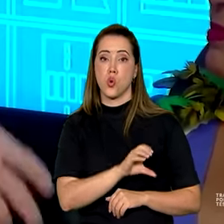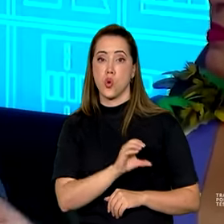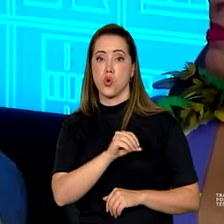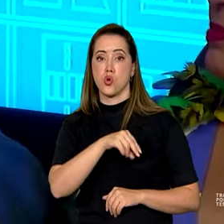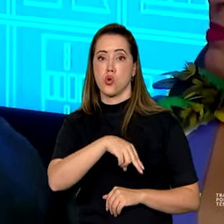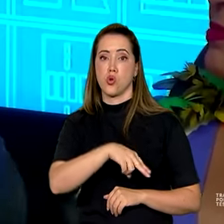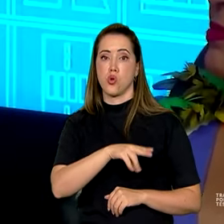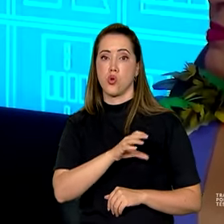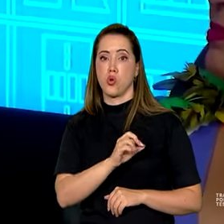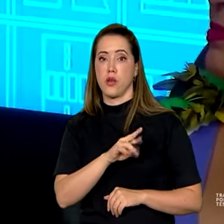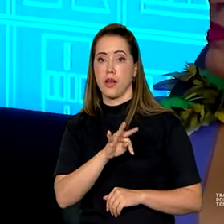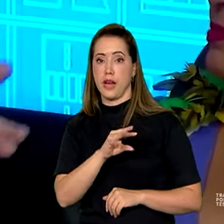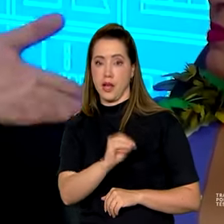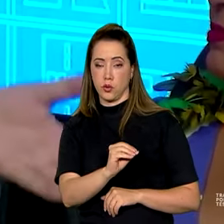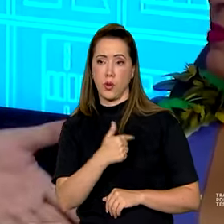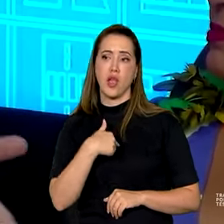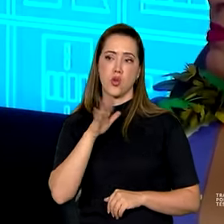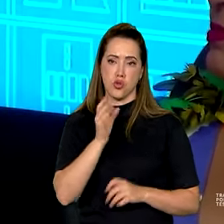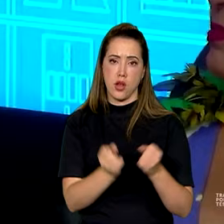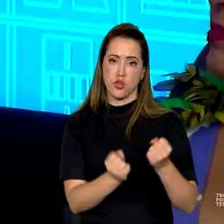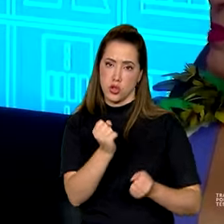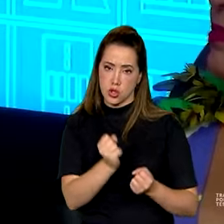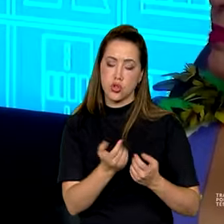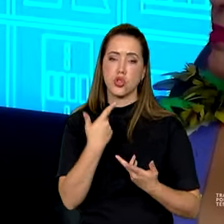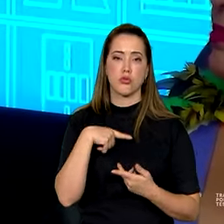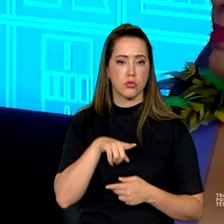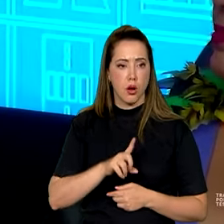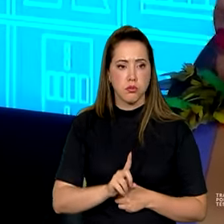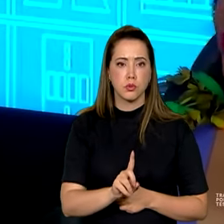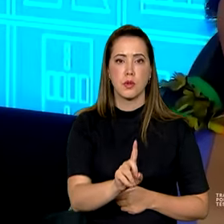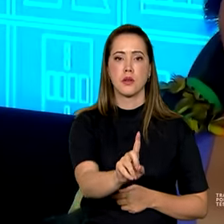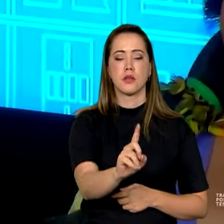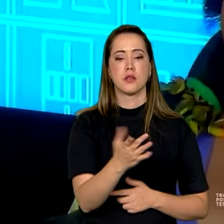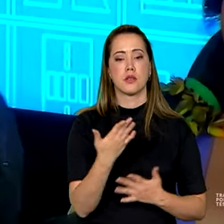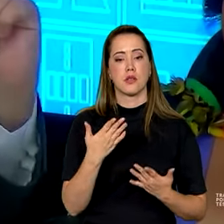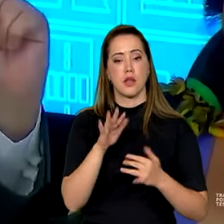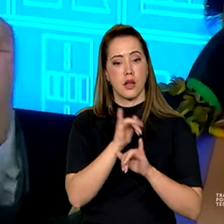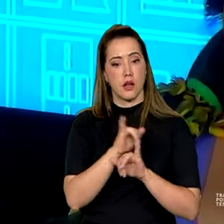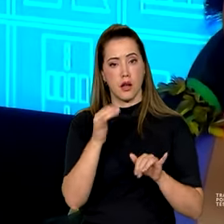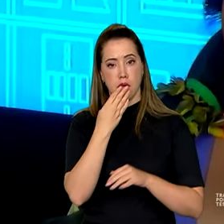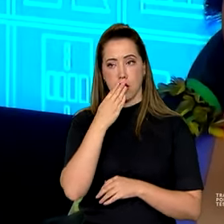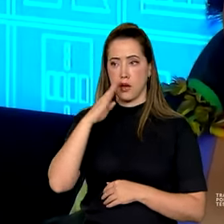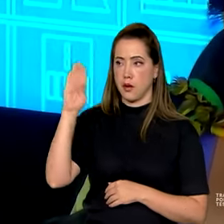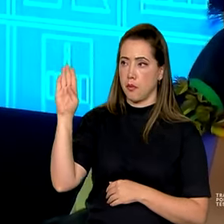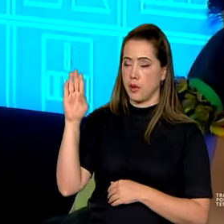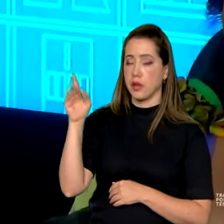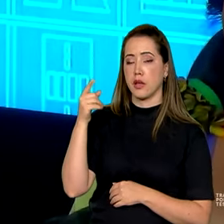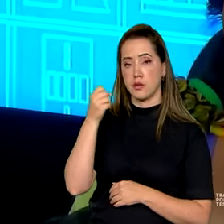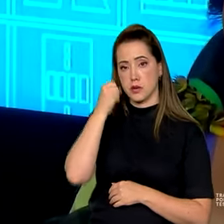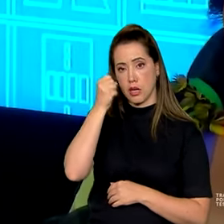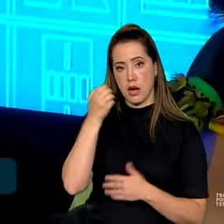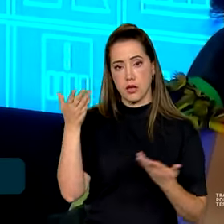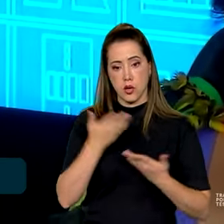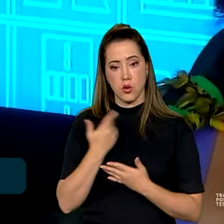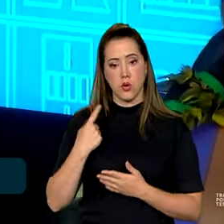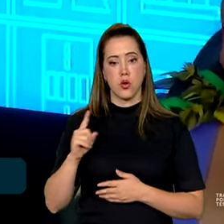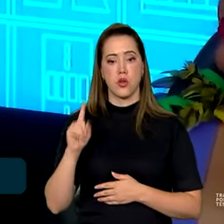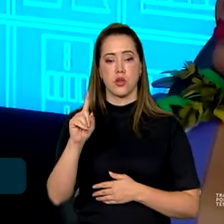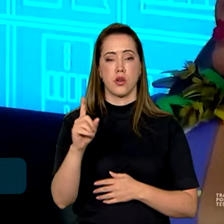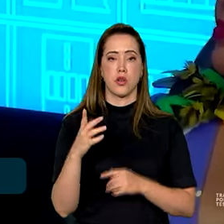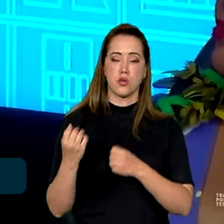mesmo já dirigi, já passei por lá. Na campanha do Senado agora, um dia dirigi de Santa Inês até Viana,